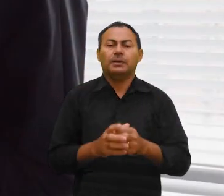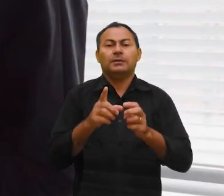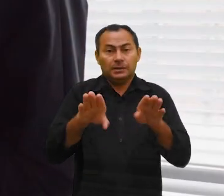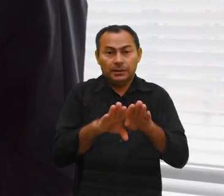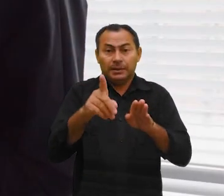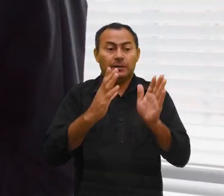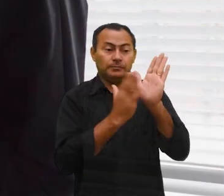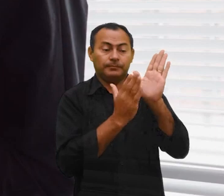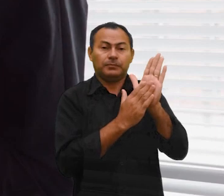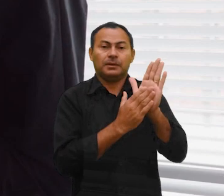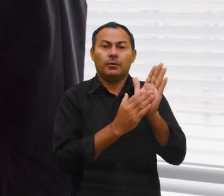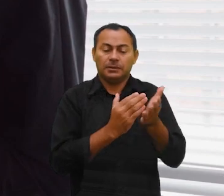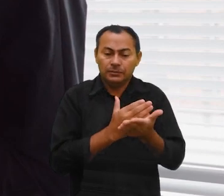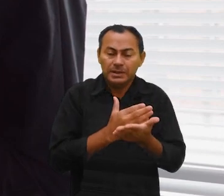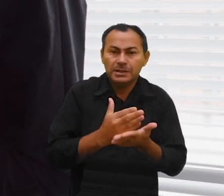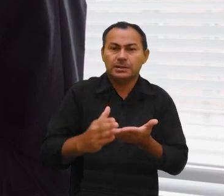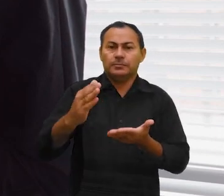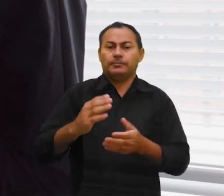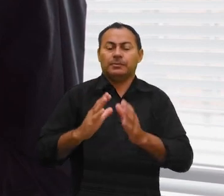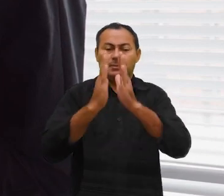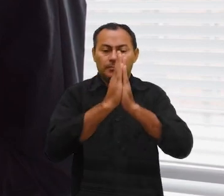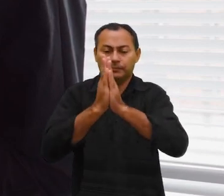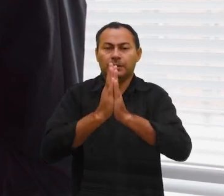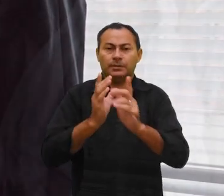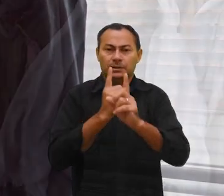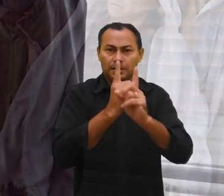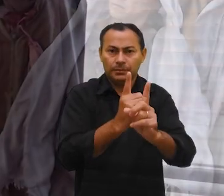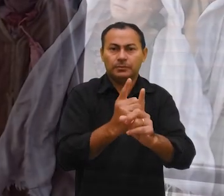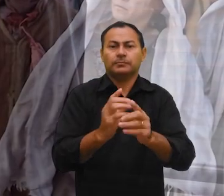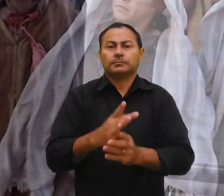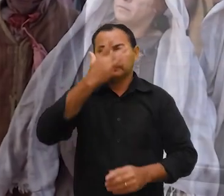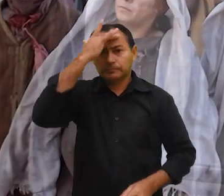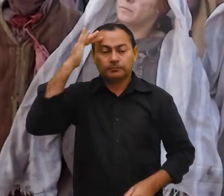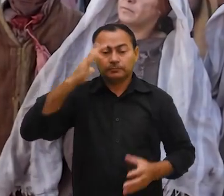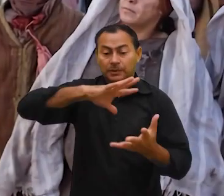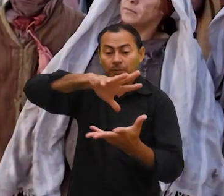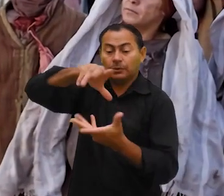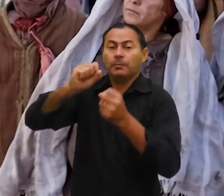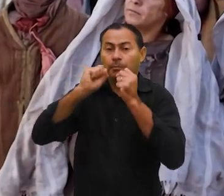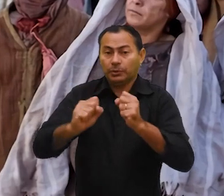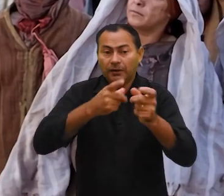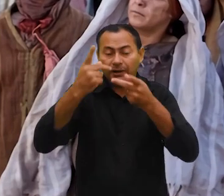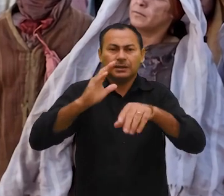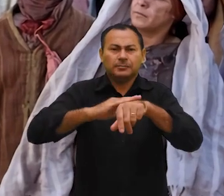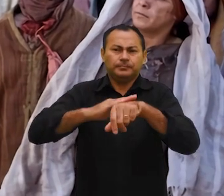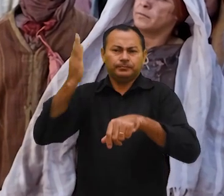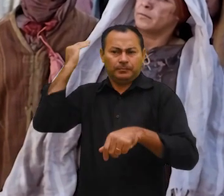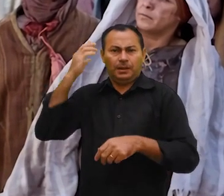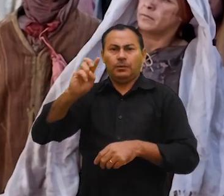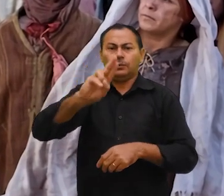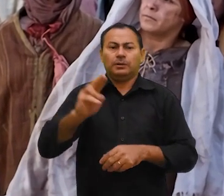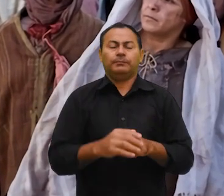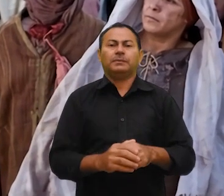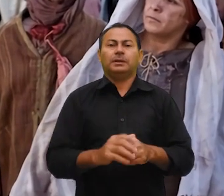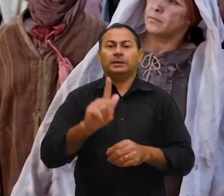a mesma promessa que tinha como premissa na oração do discípulo. As pessoas do mundo poderiam dizer que, naquele tempo, eles